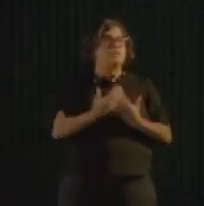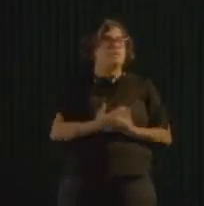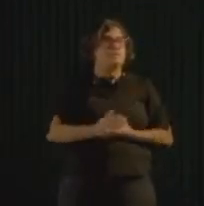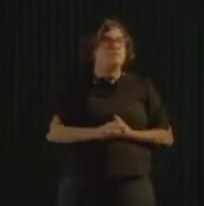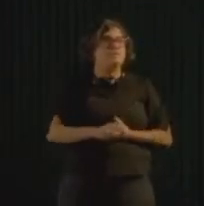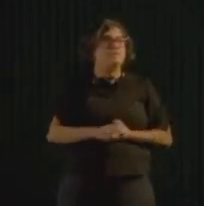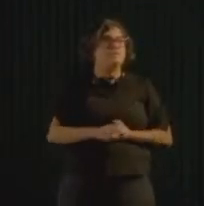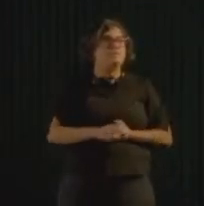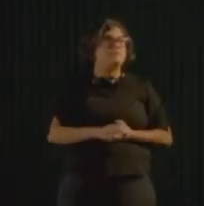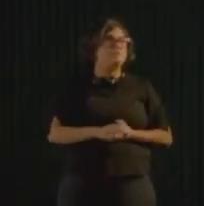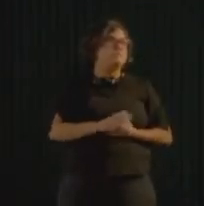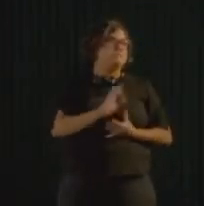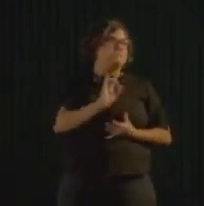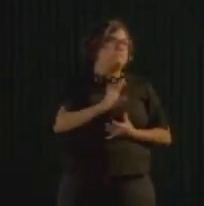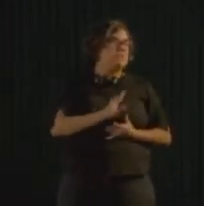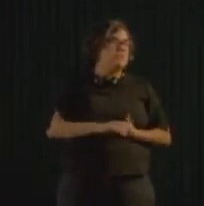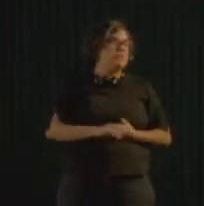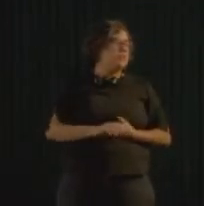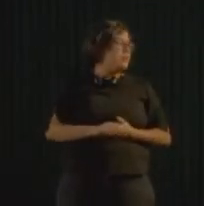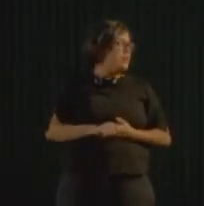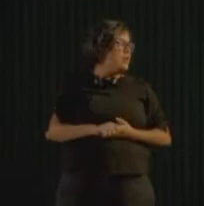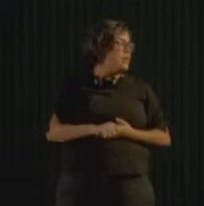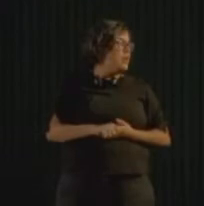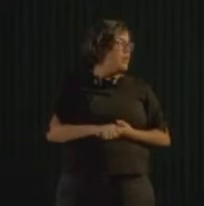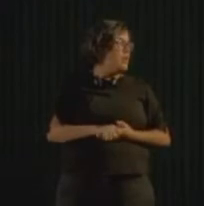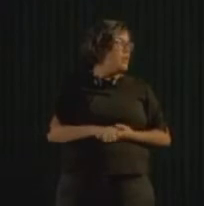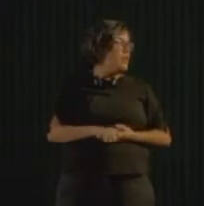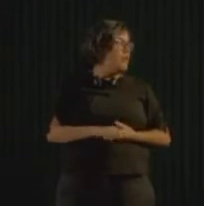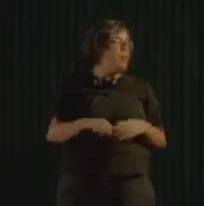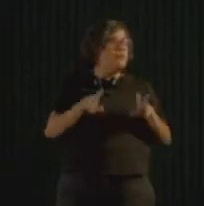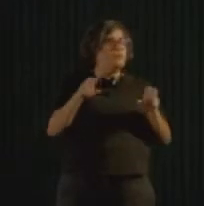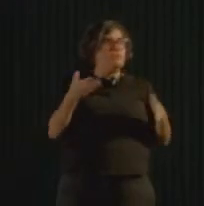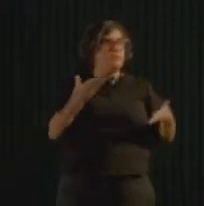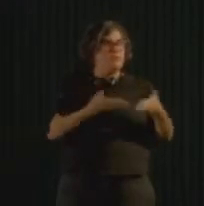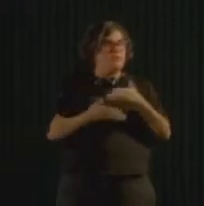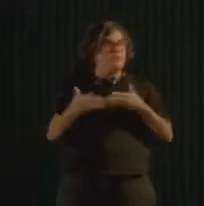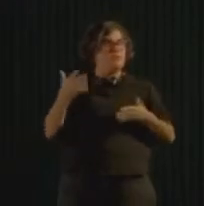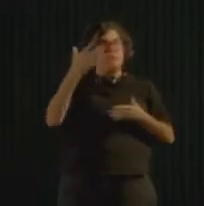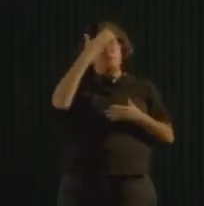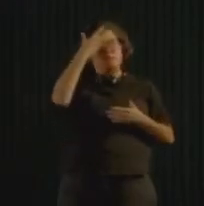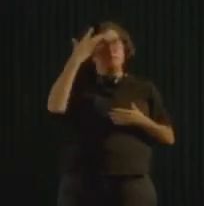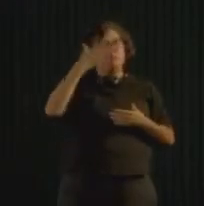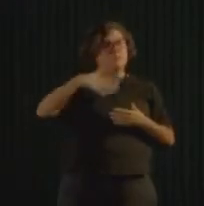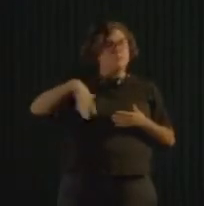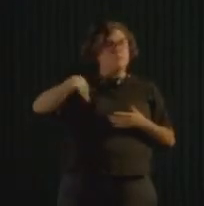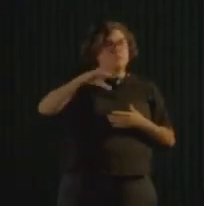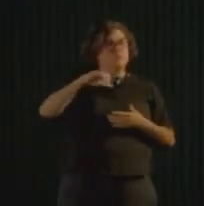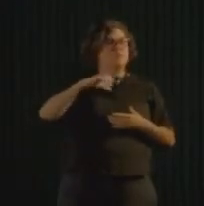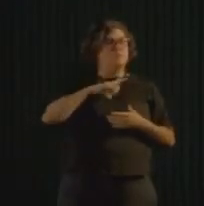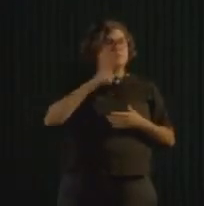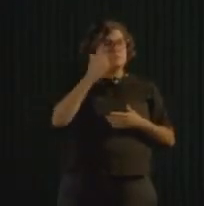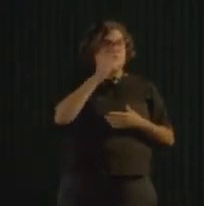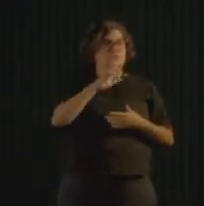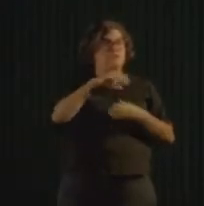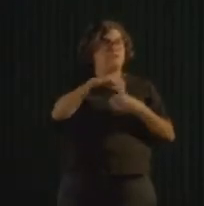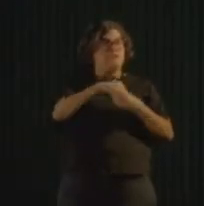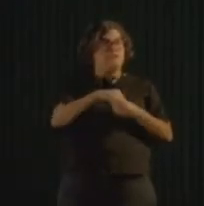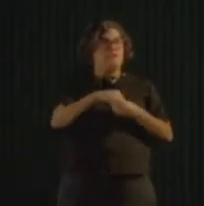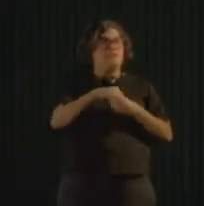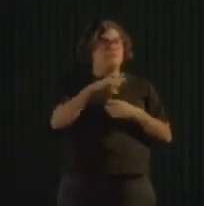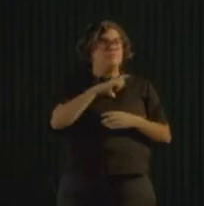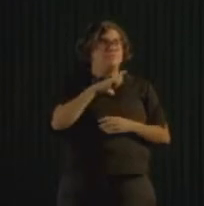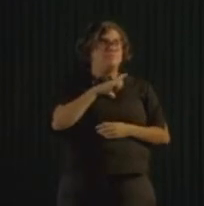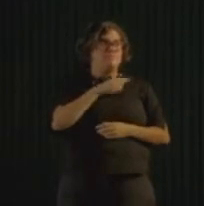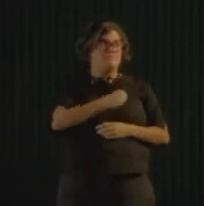Então é isso, é sobre essa relação que as pessoas começam a ter, a transformar essa relação.